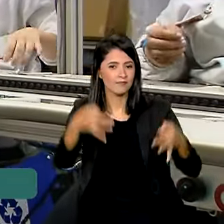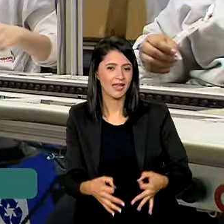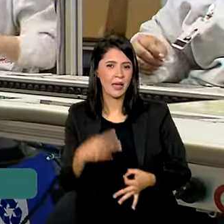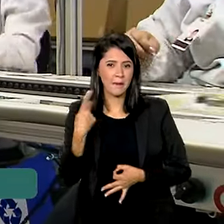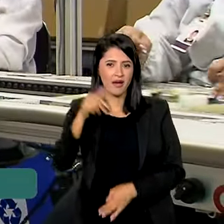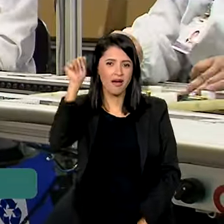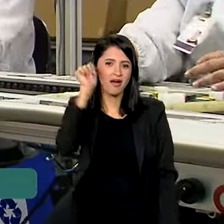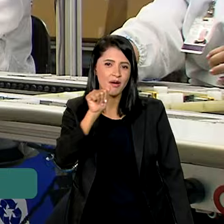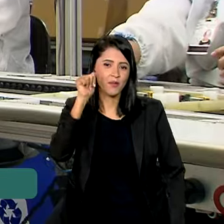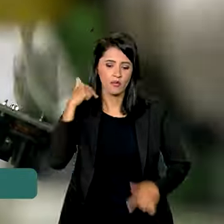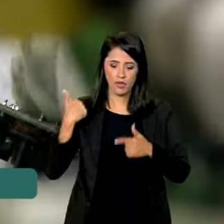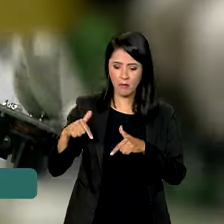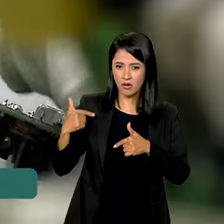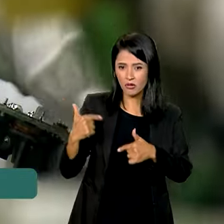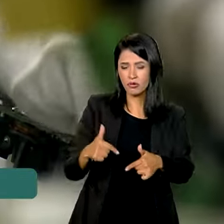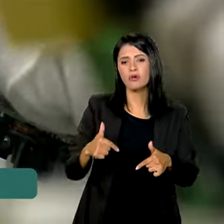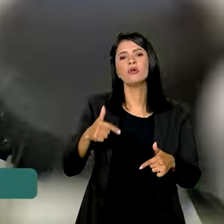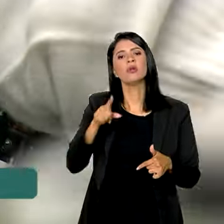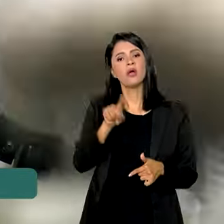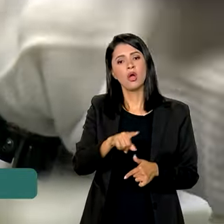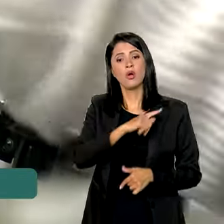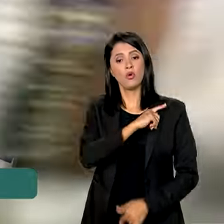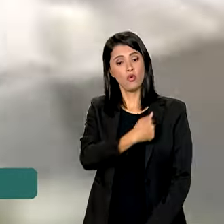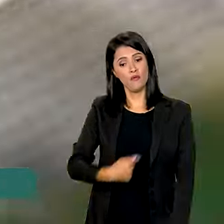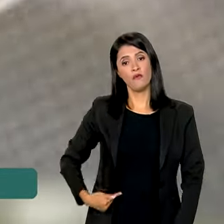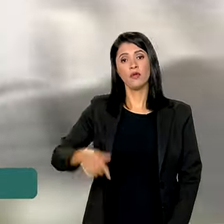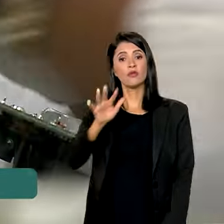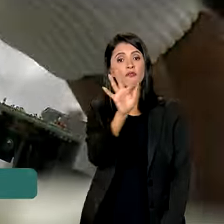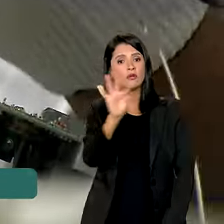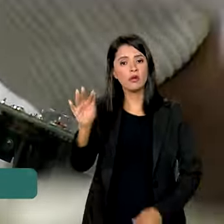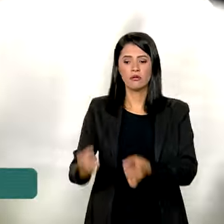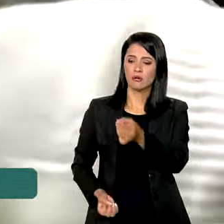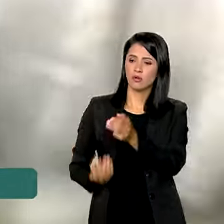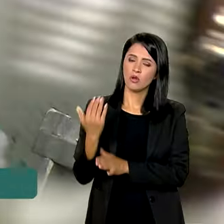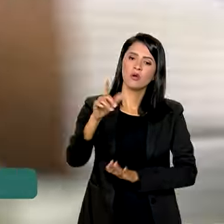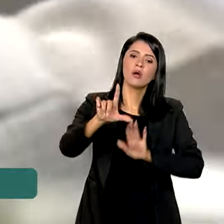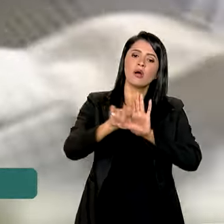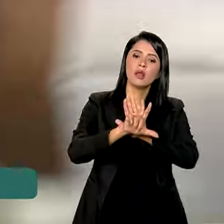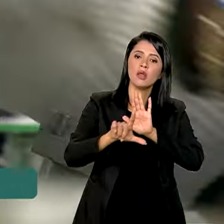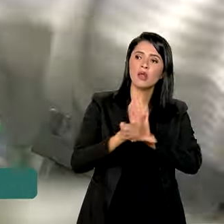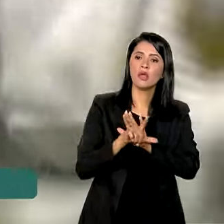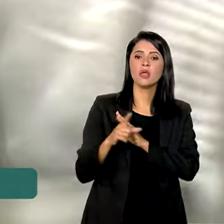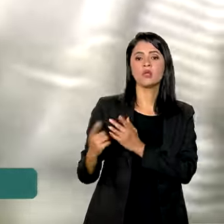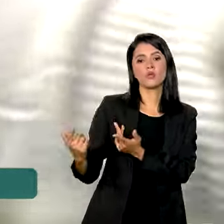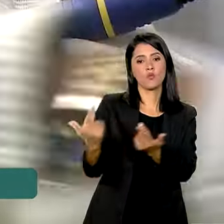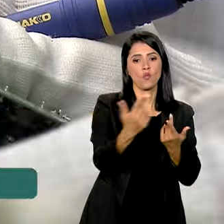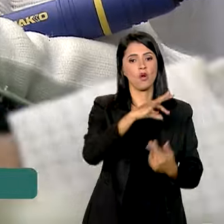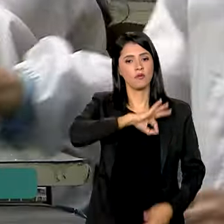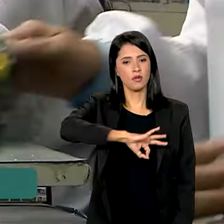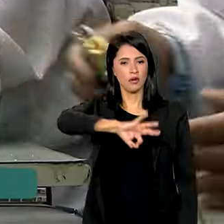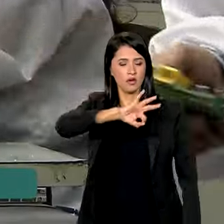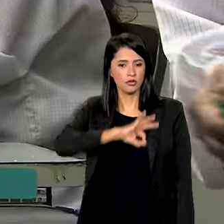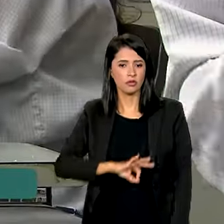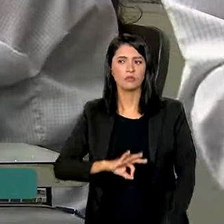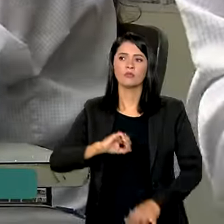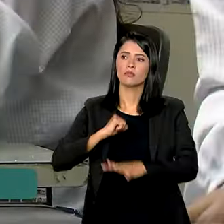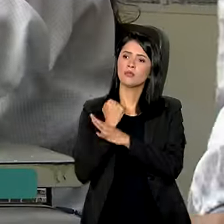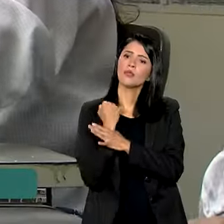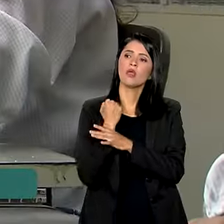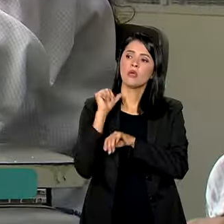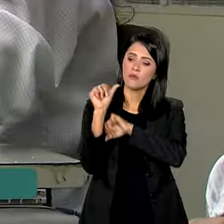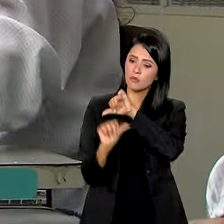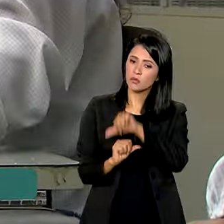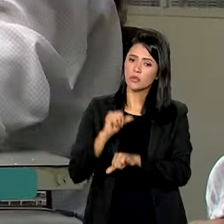para mulheres trabalhadoras, o governo federal criou a Lei de Igualdade Salarial, que assegura